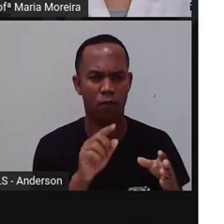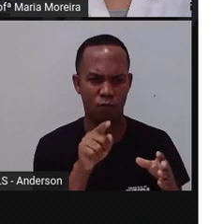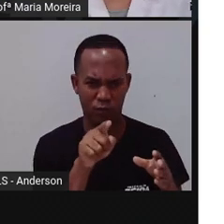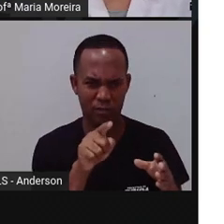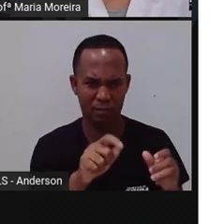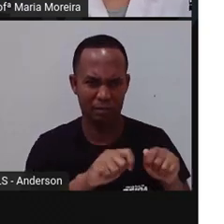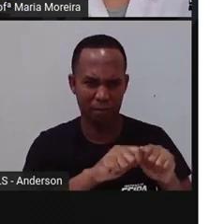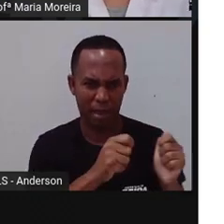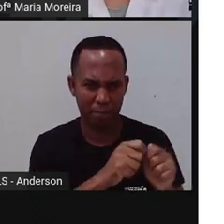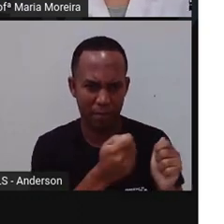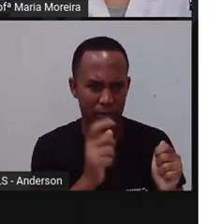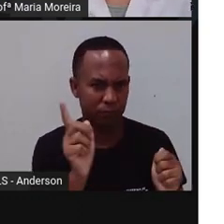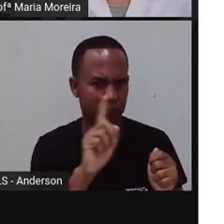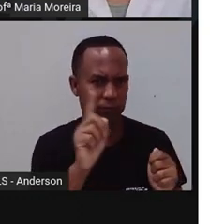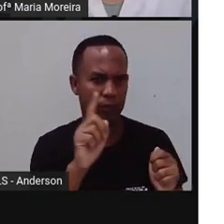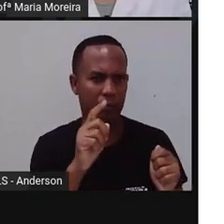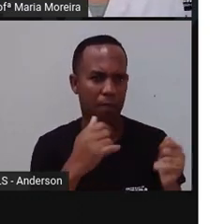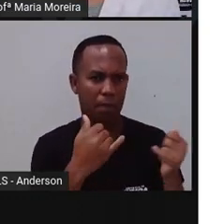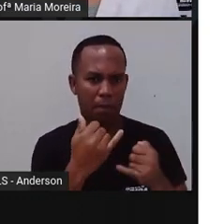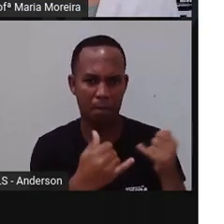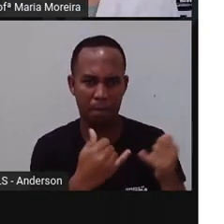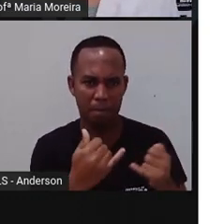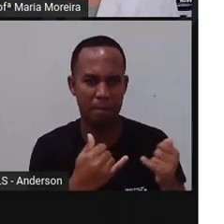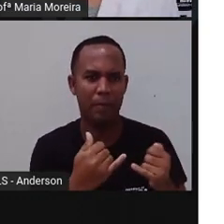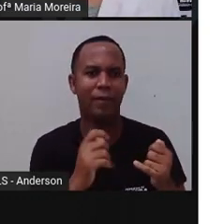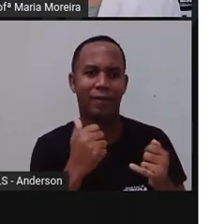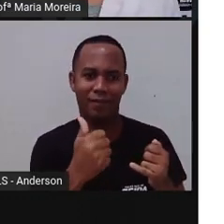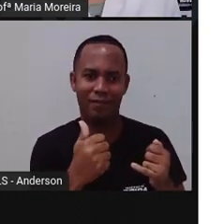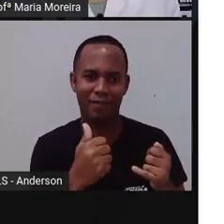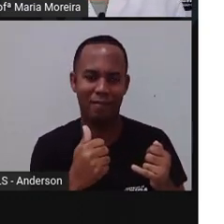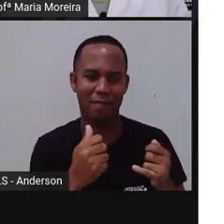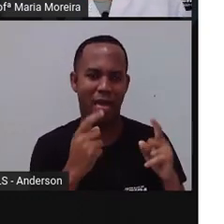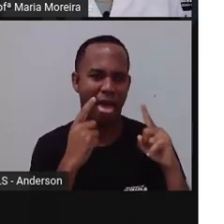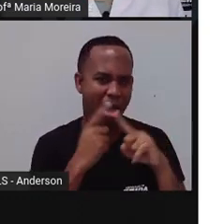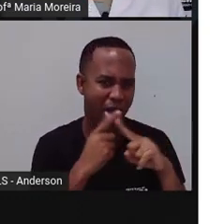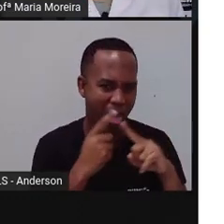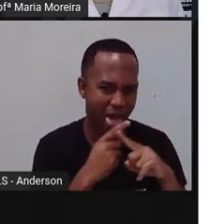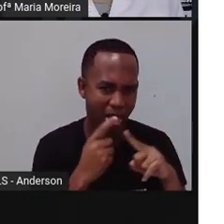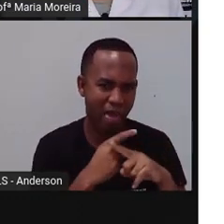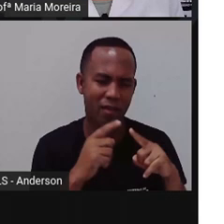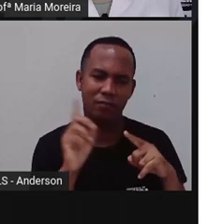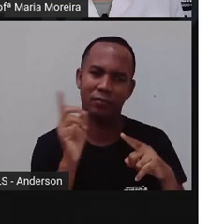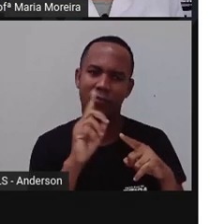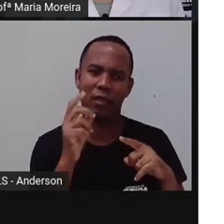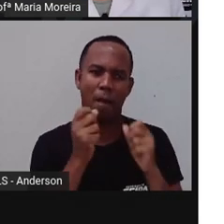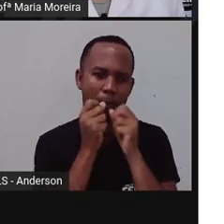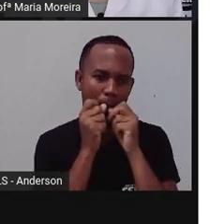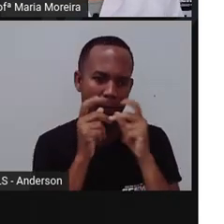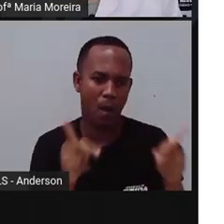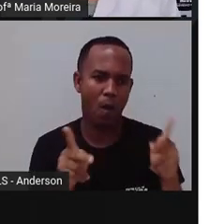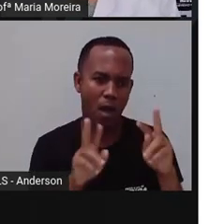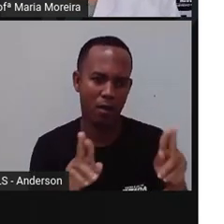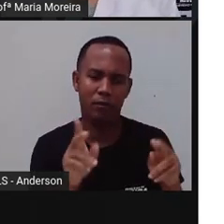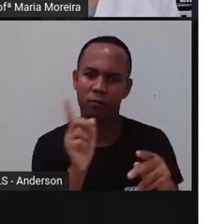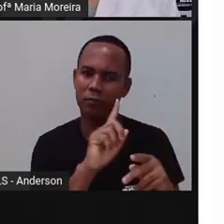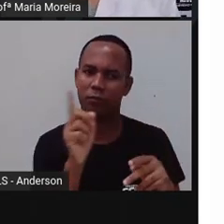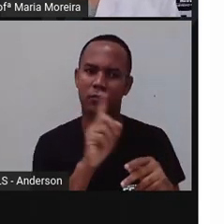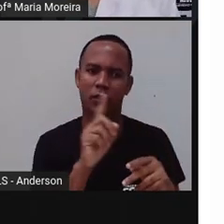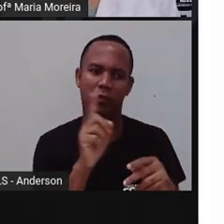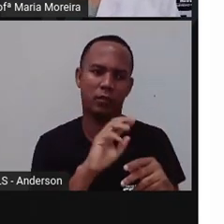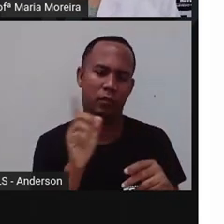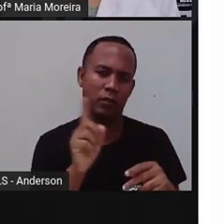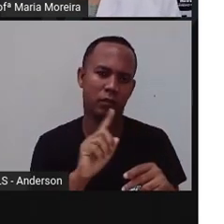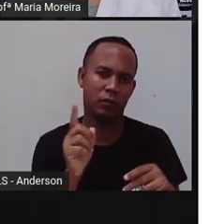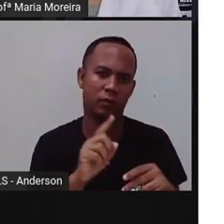brigar com o seu coleguinha. Você não pode falar palavrão. Você pode ir para o recreio, não é isso? Você pode receber o seu